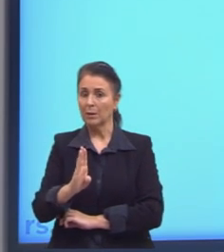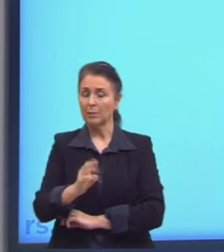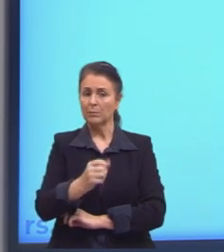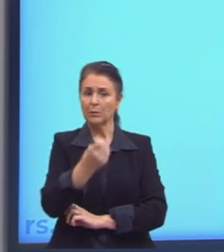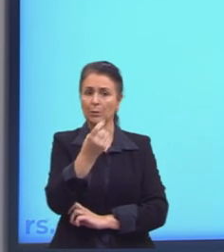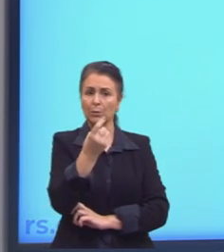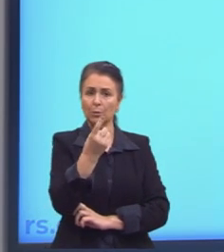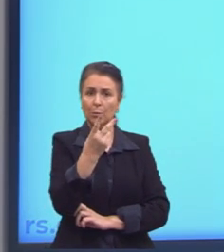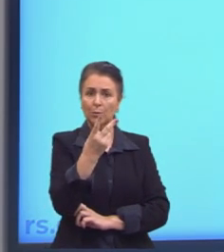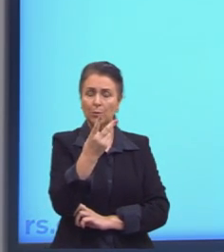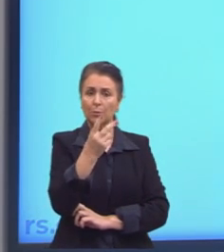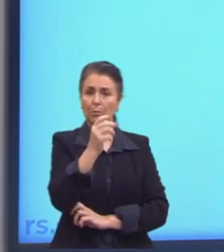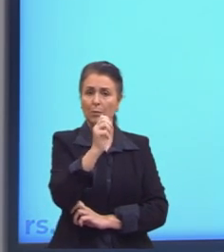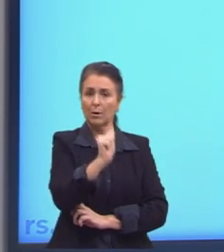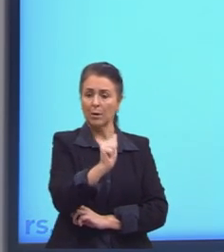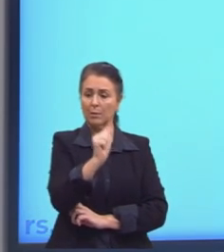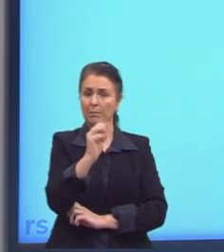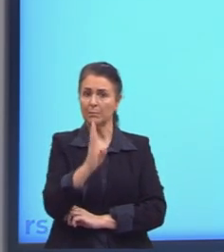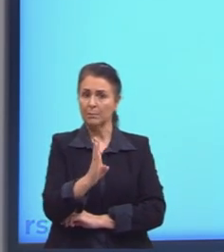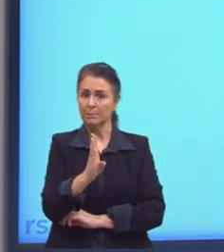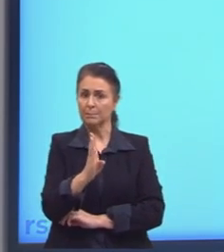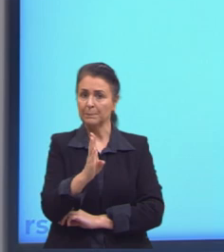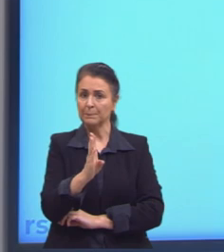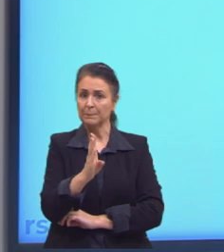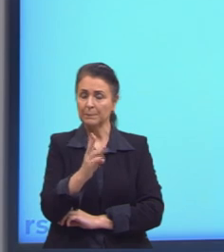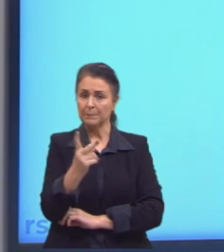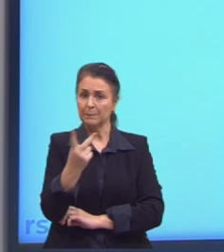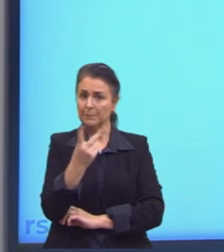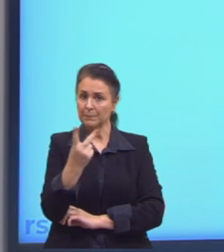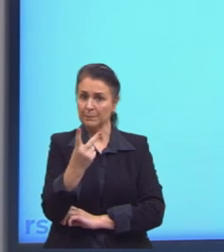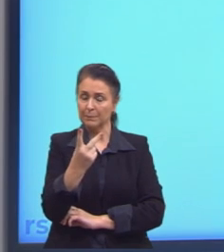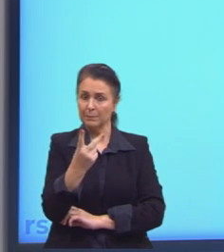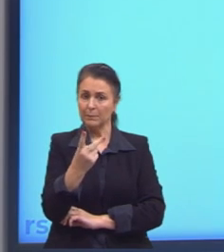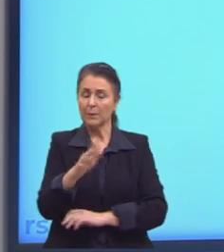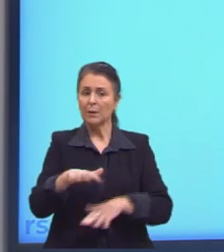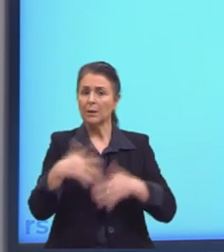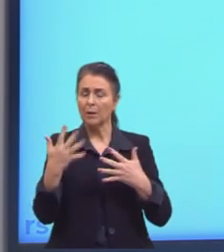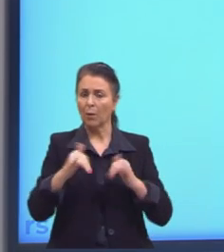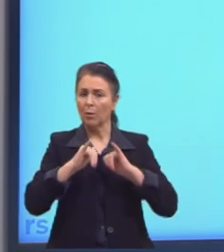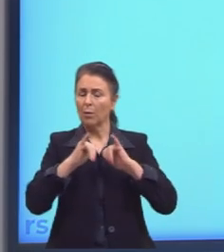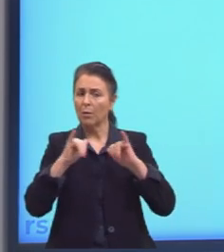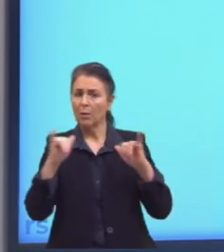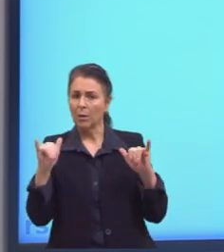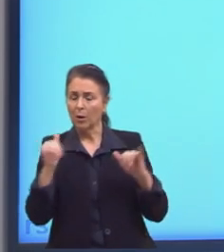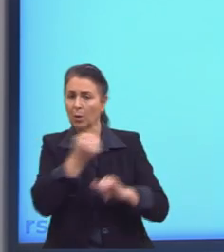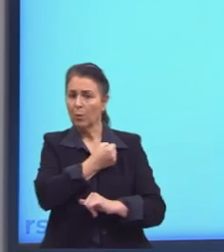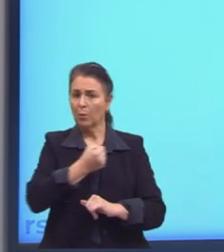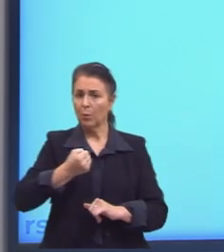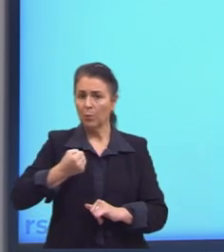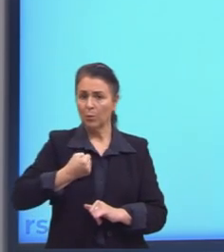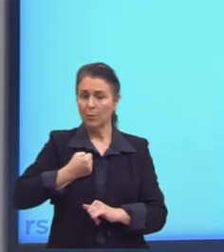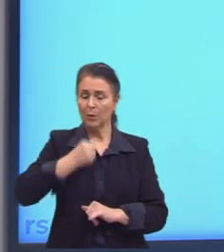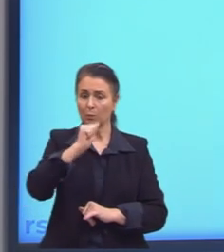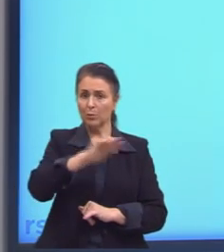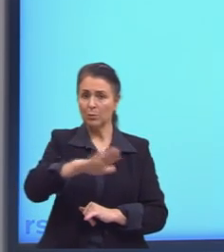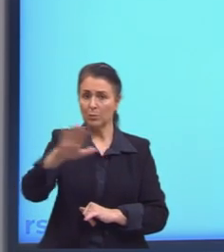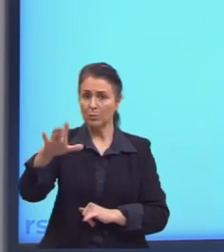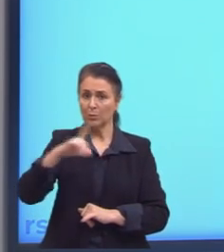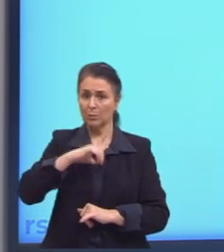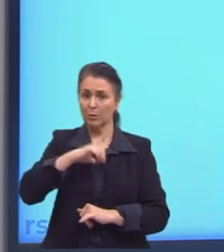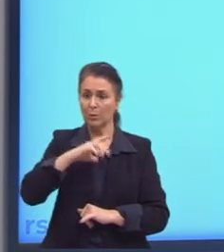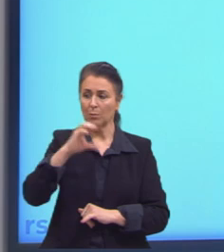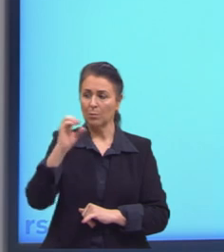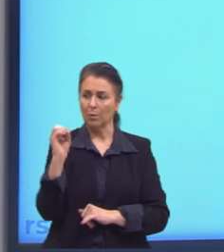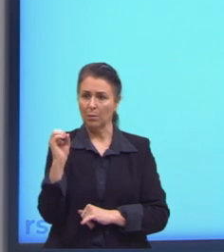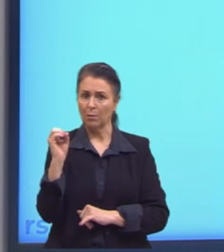12 têm o antígeno AB. Sendo assim, podemos afirmar que o número de alunos cujo sangue tem o antígeno